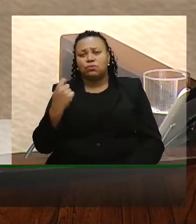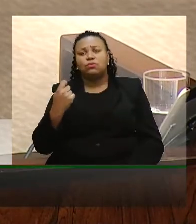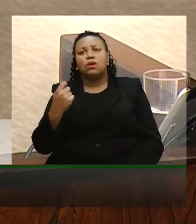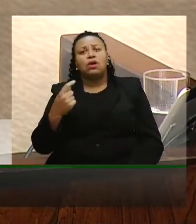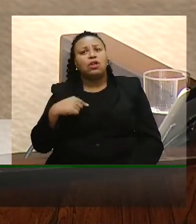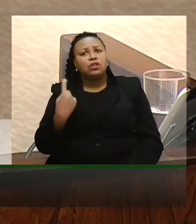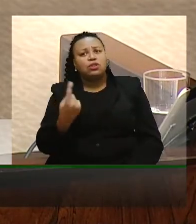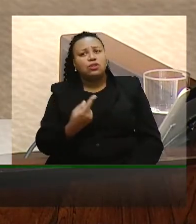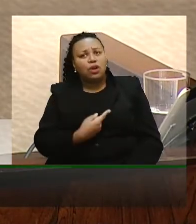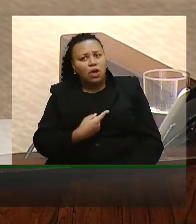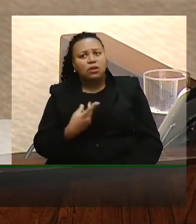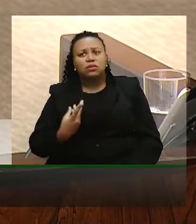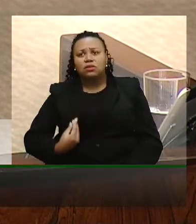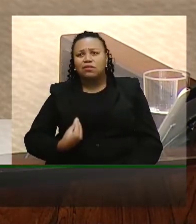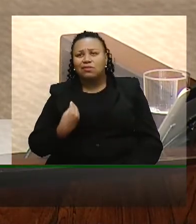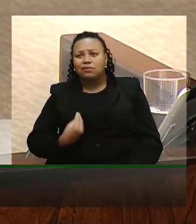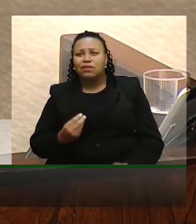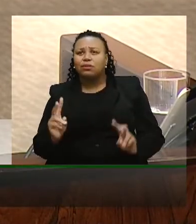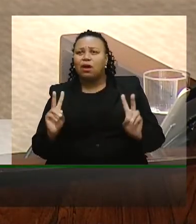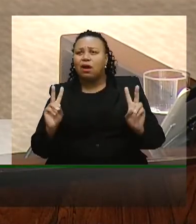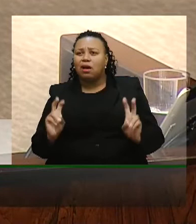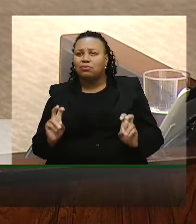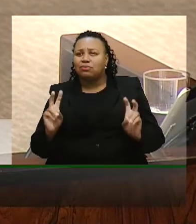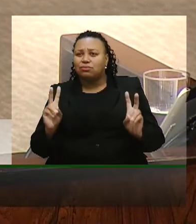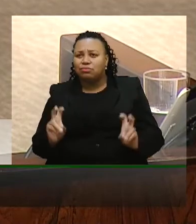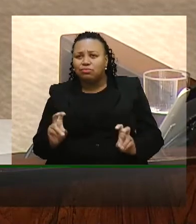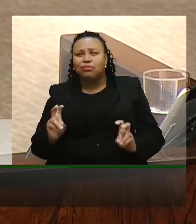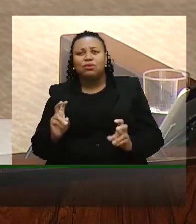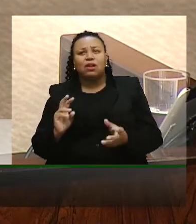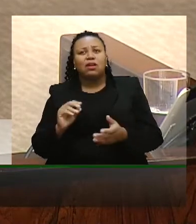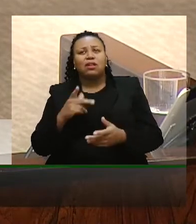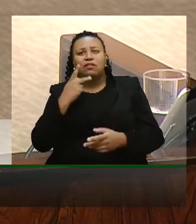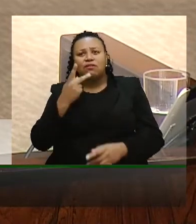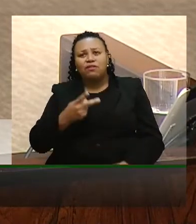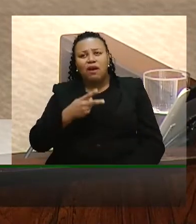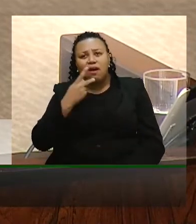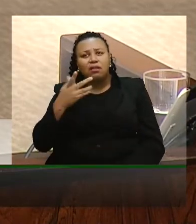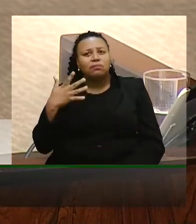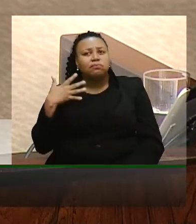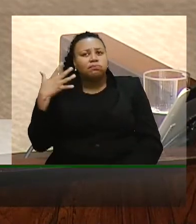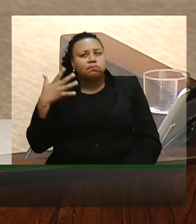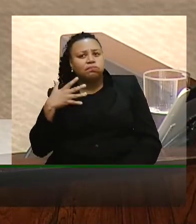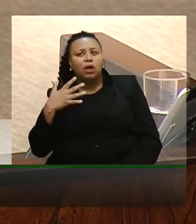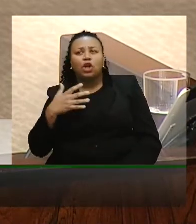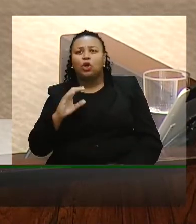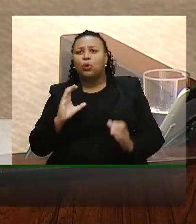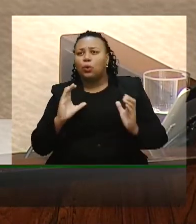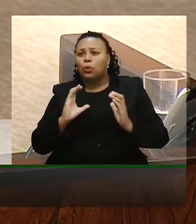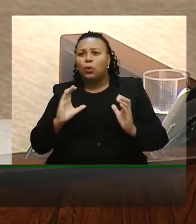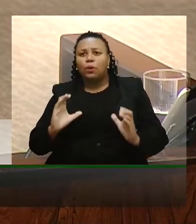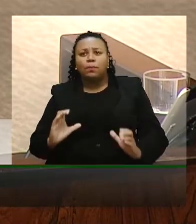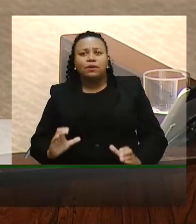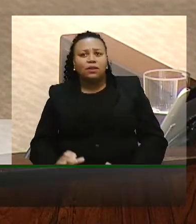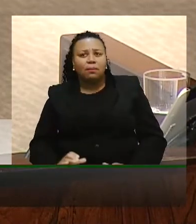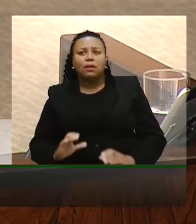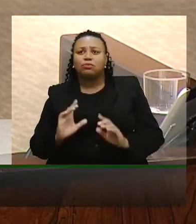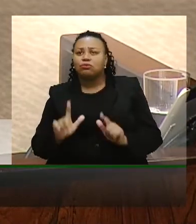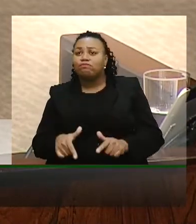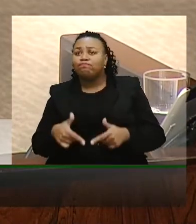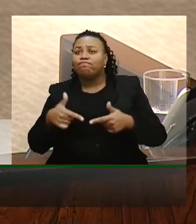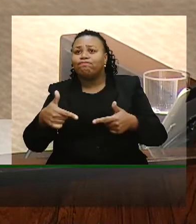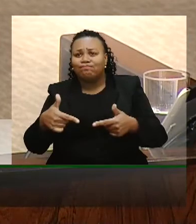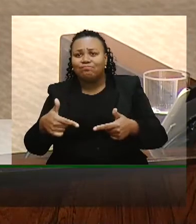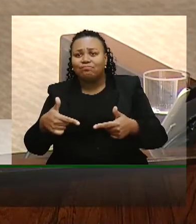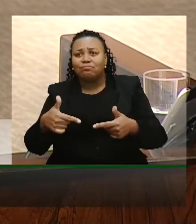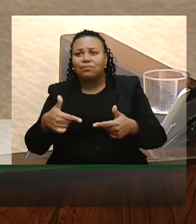nós estamos vivendo uma pauta e uma fala e uma postura e iniciativas de governo que elas são